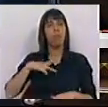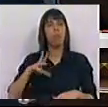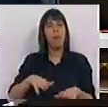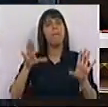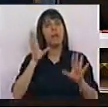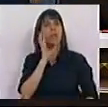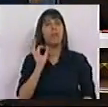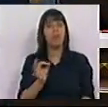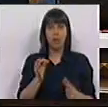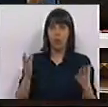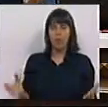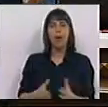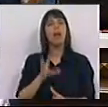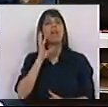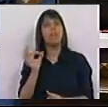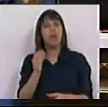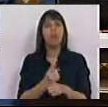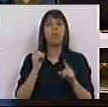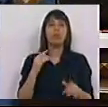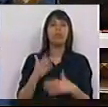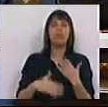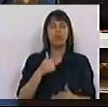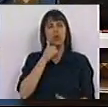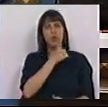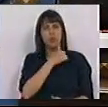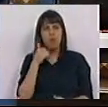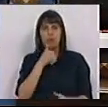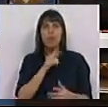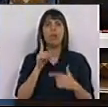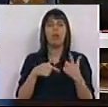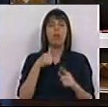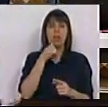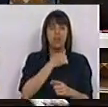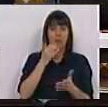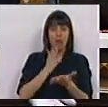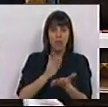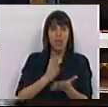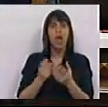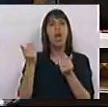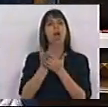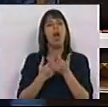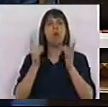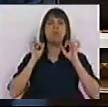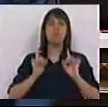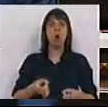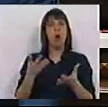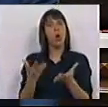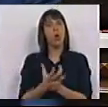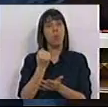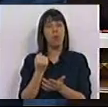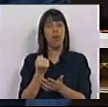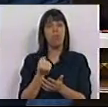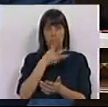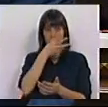valeu a pena. Valeu a pena porque, entretanto, depois do sofrimento, depois dos sacrifícios, a economia começou a recuperar.